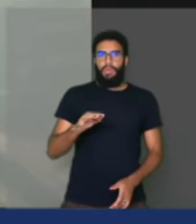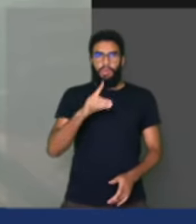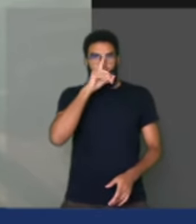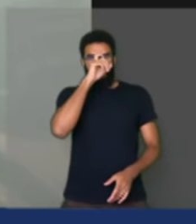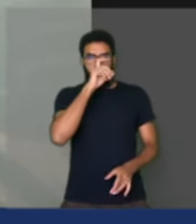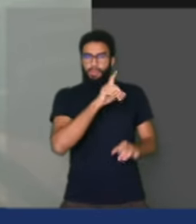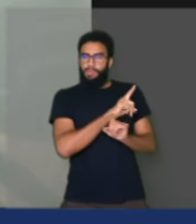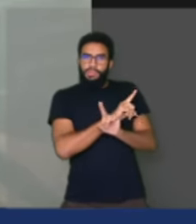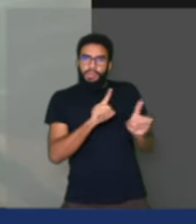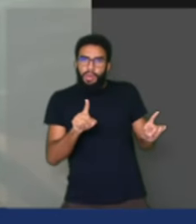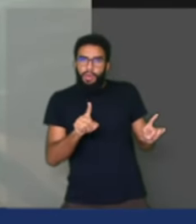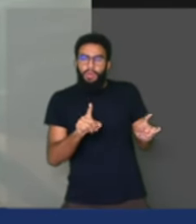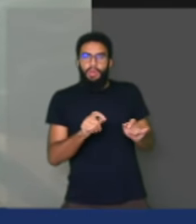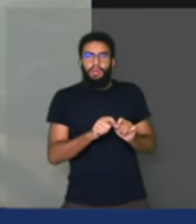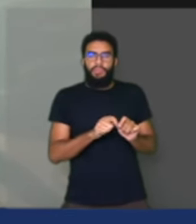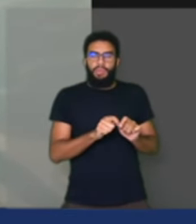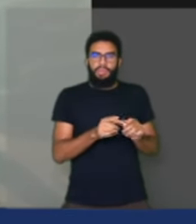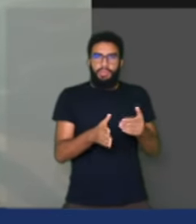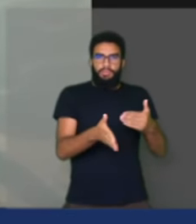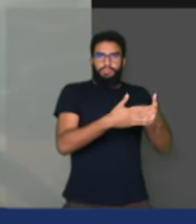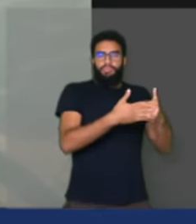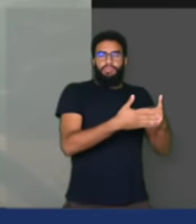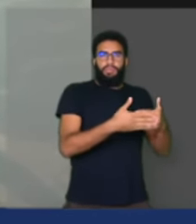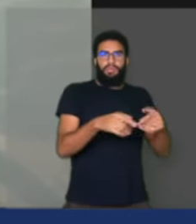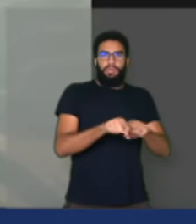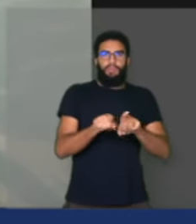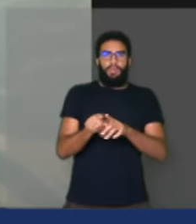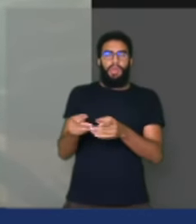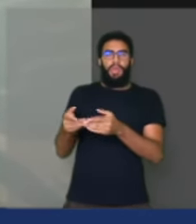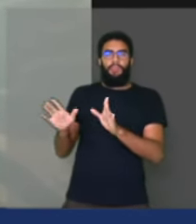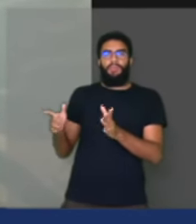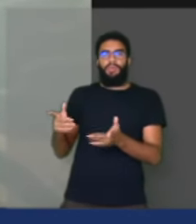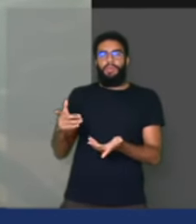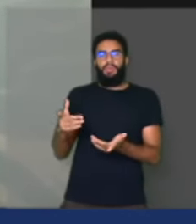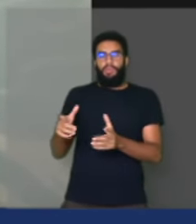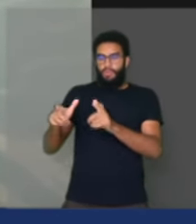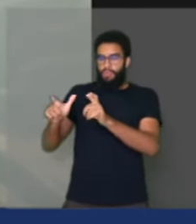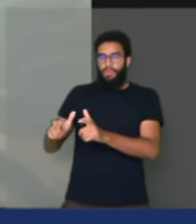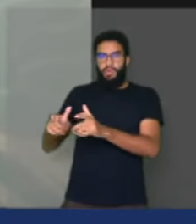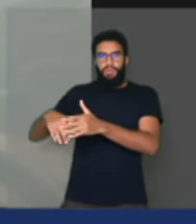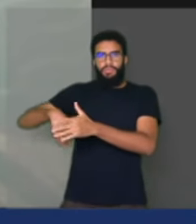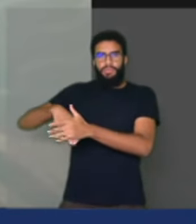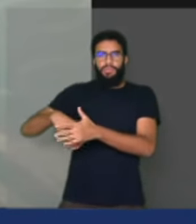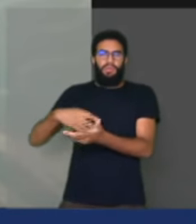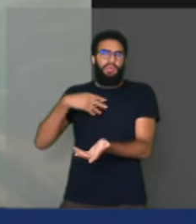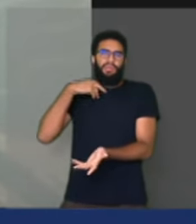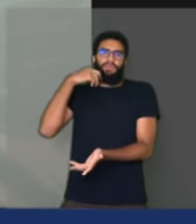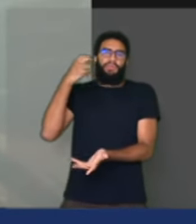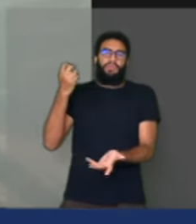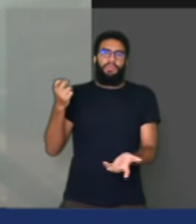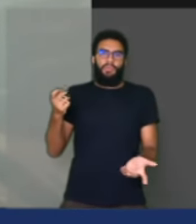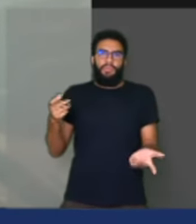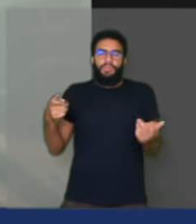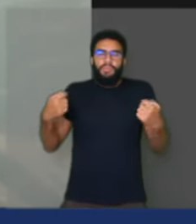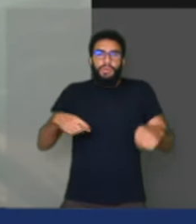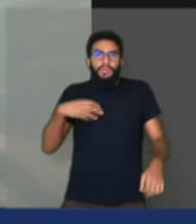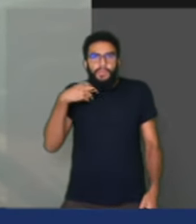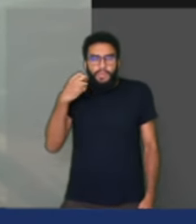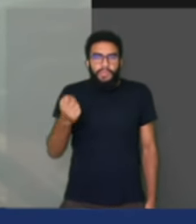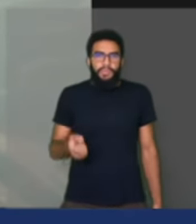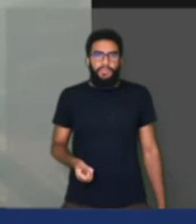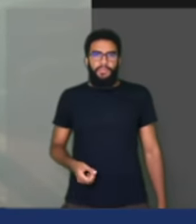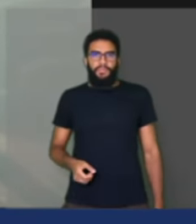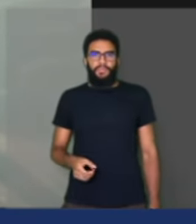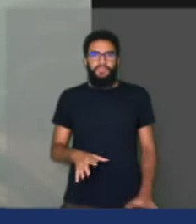hospitais e abriram arenas, estádios de futebol. Uma vergonha disso daí. Deveriam se envergonhar. E o discurso da